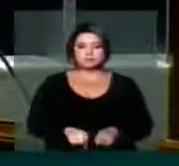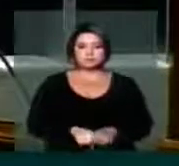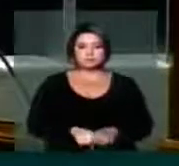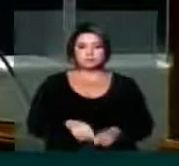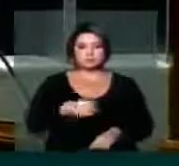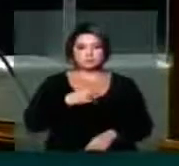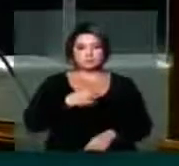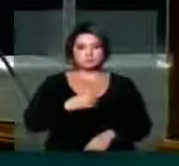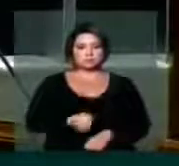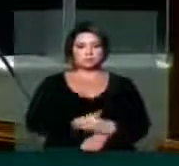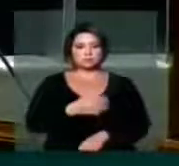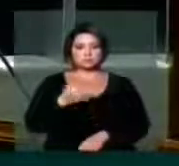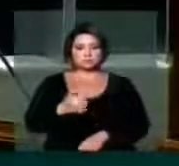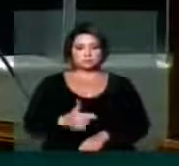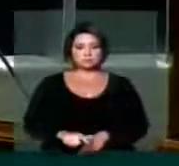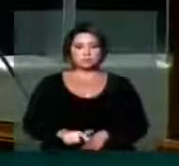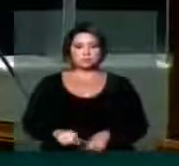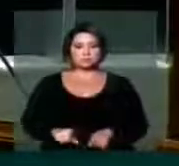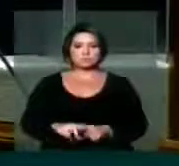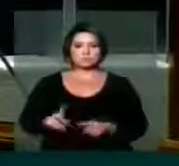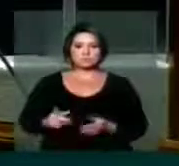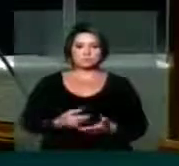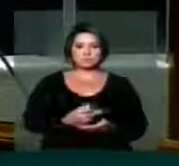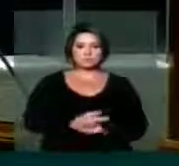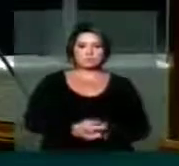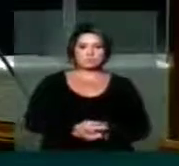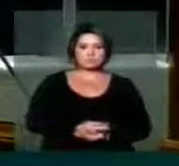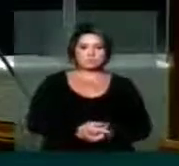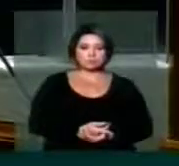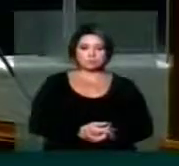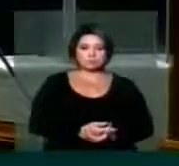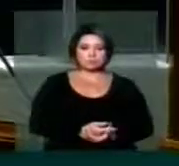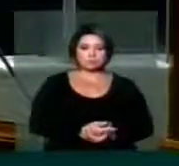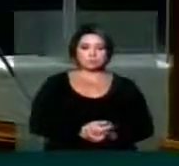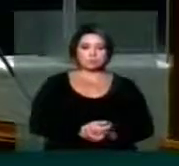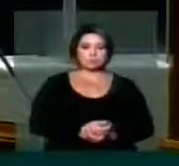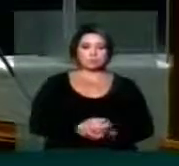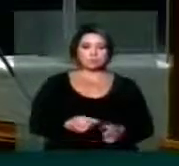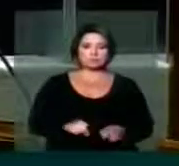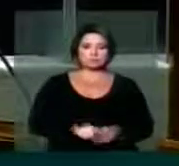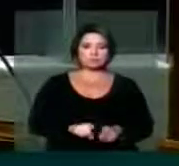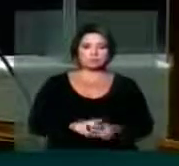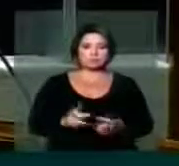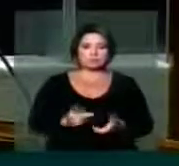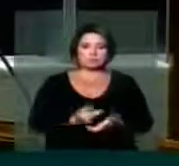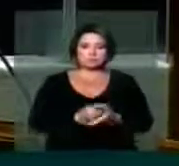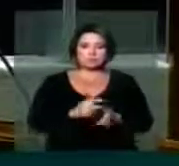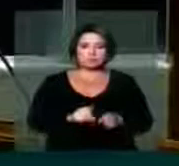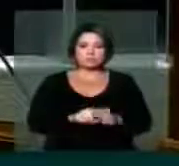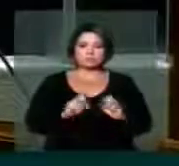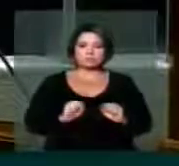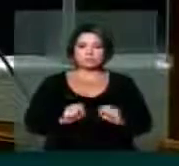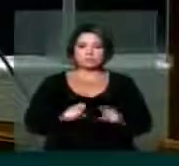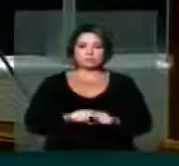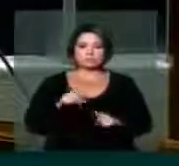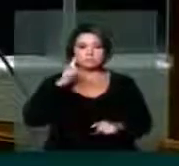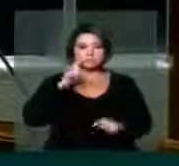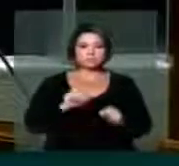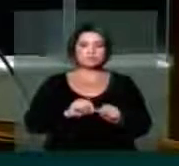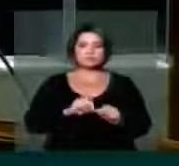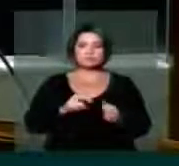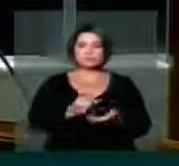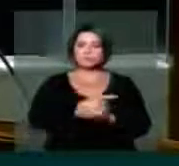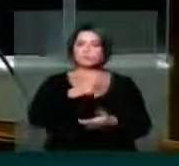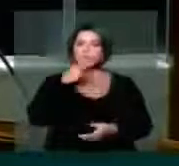comovidos com essa partida tão inesperada. que nós possamos fazer aquilo